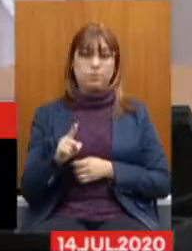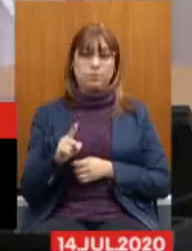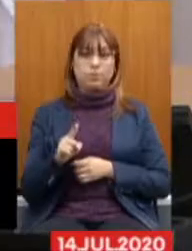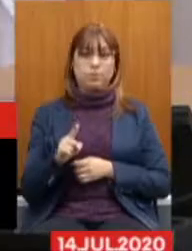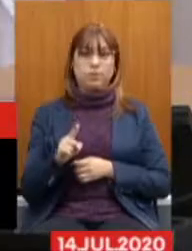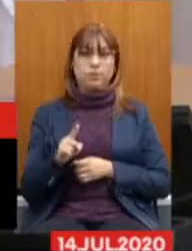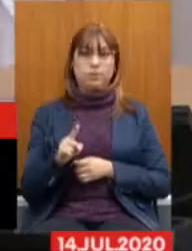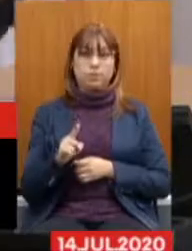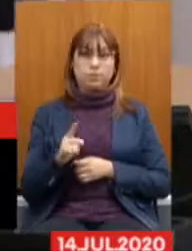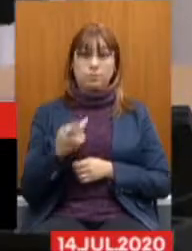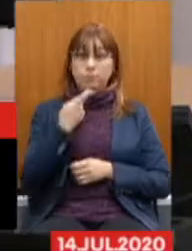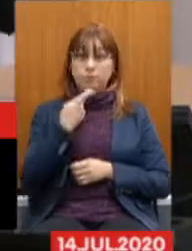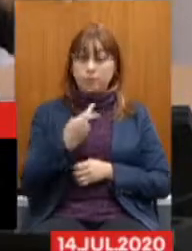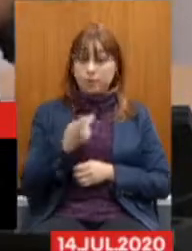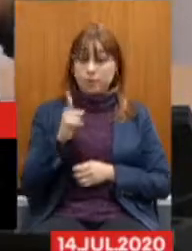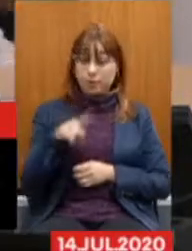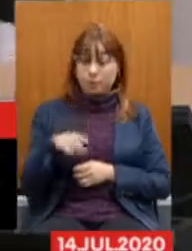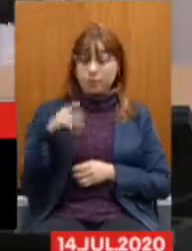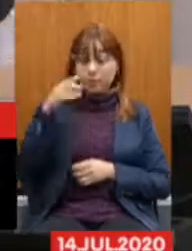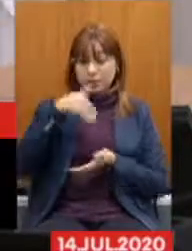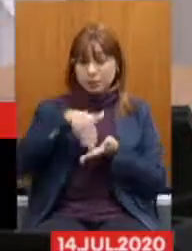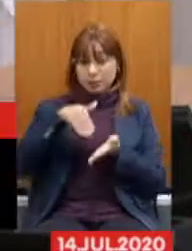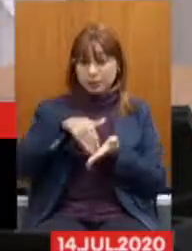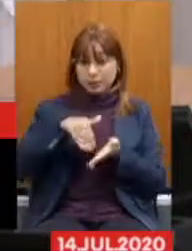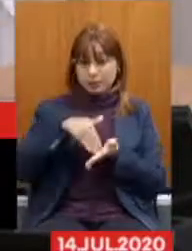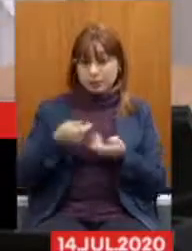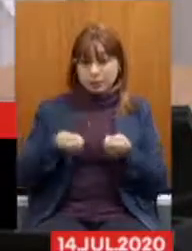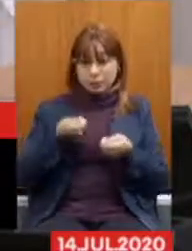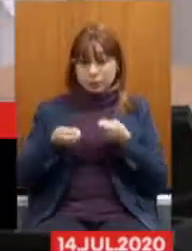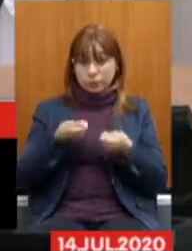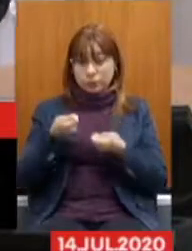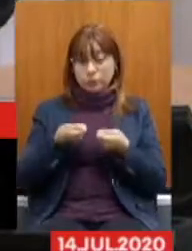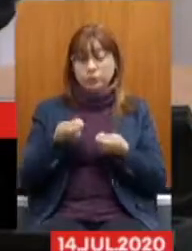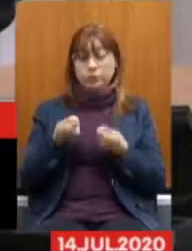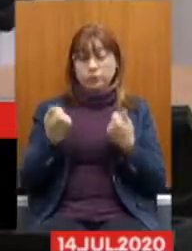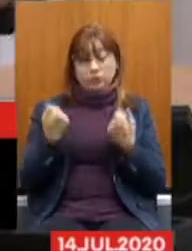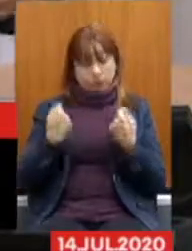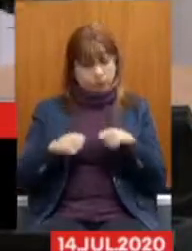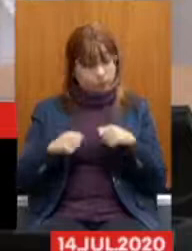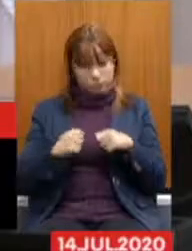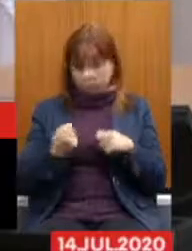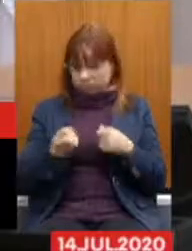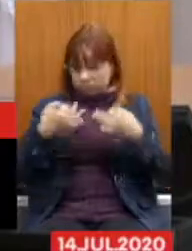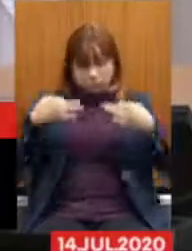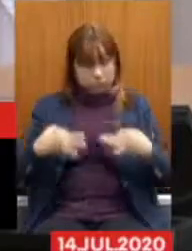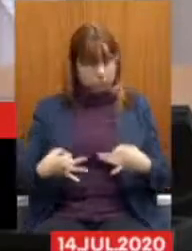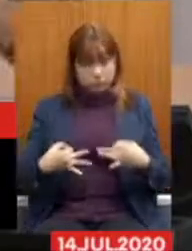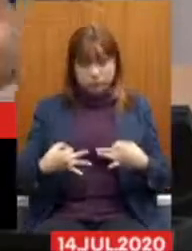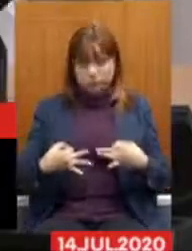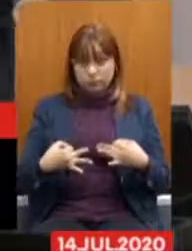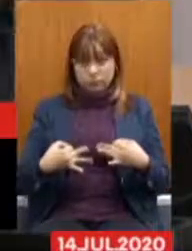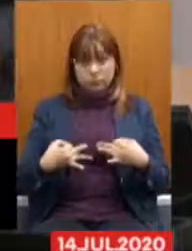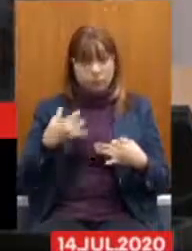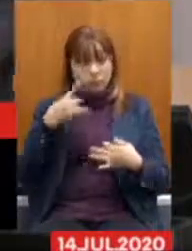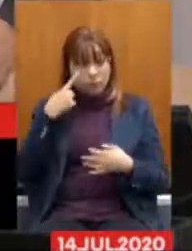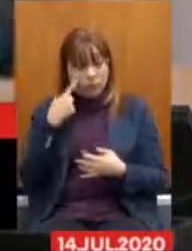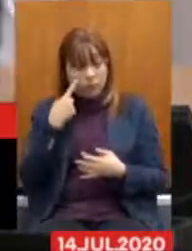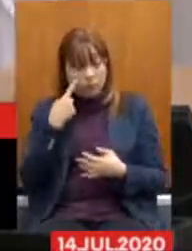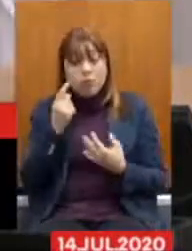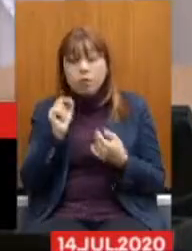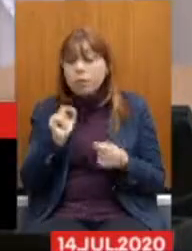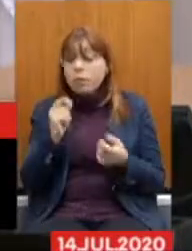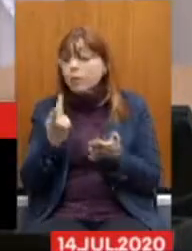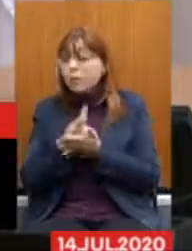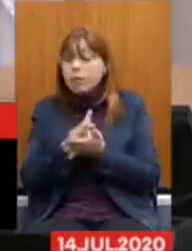nomeie um secretário de fazenda competente e eficiente para combater a sonegação que existe no